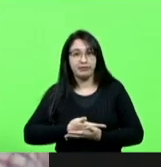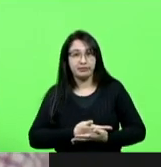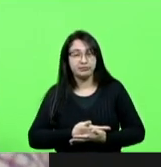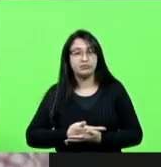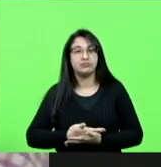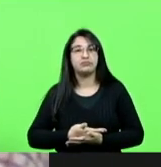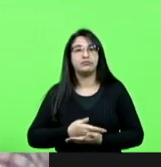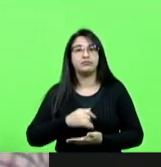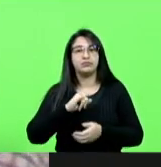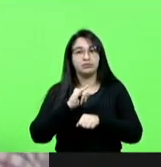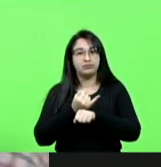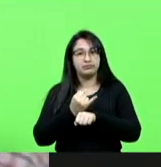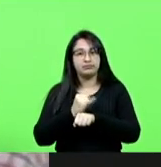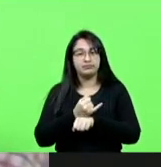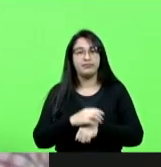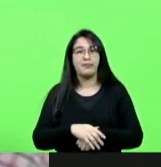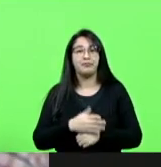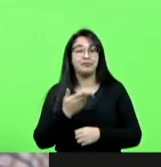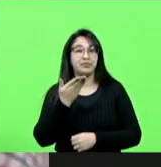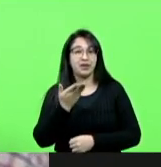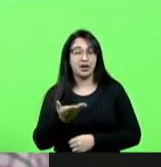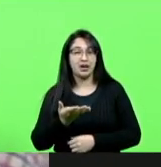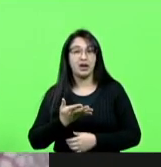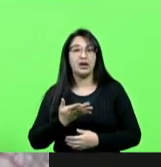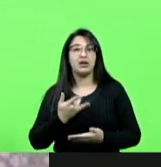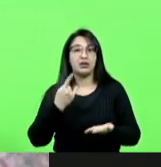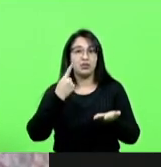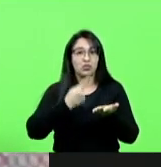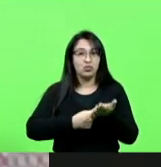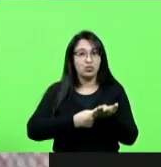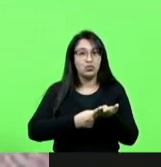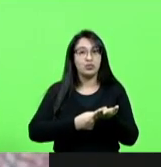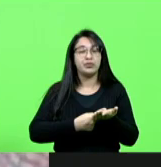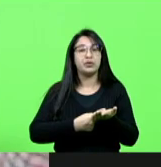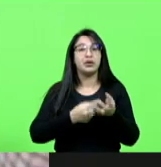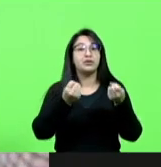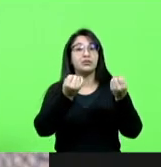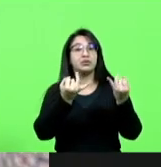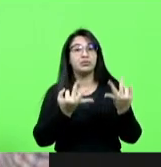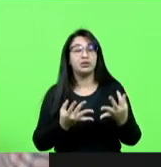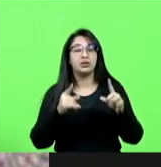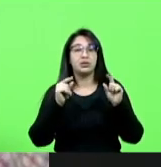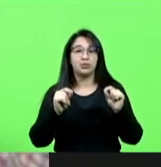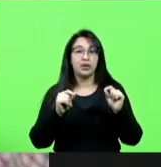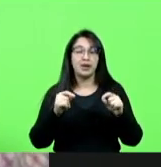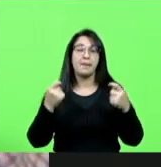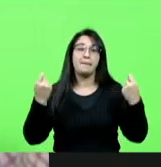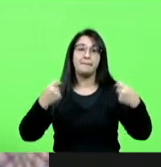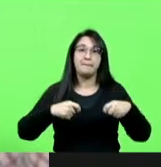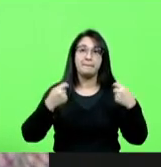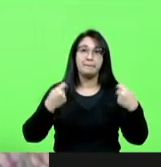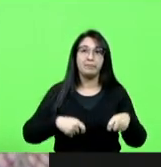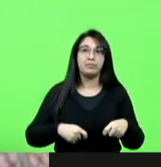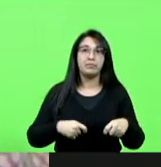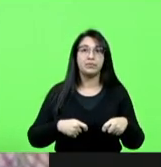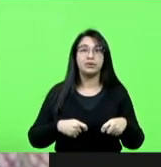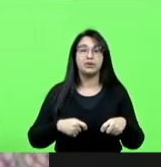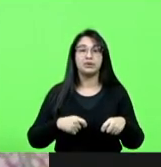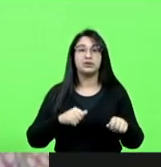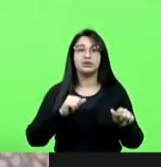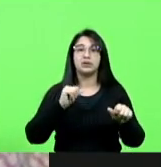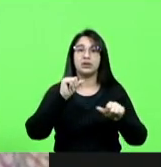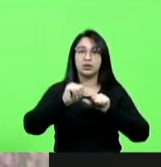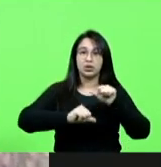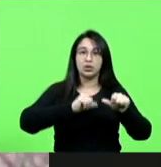já que o secretário gosta tanto de seguir o contrato, o contrato diz que tem que ter na renovação a